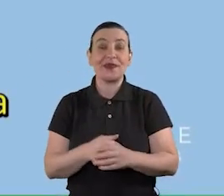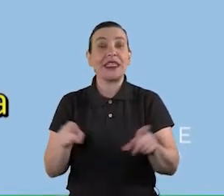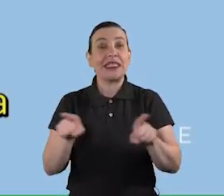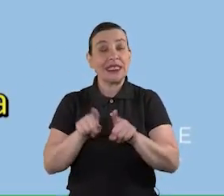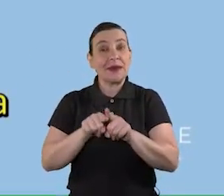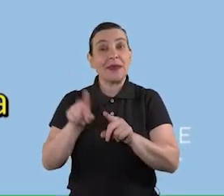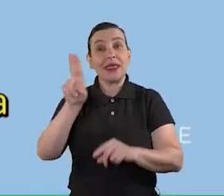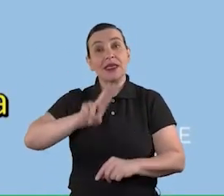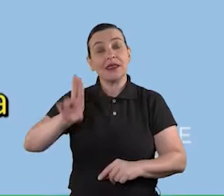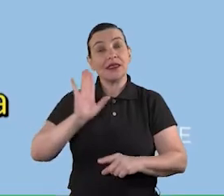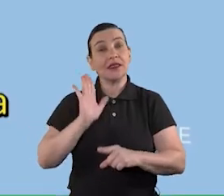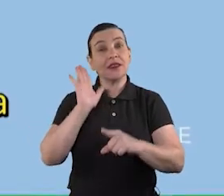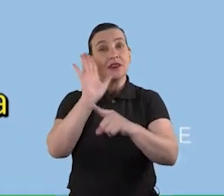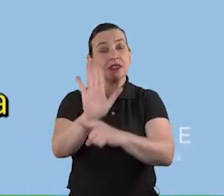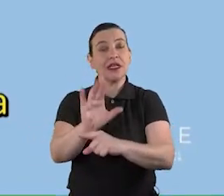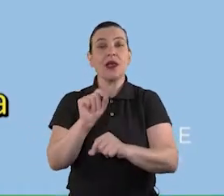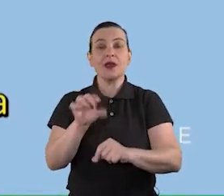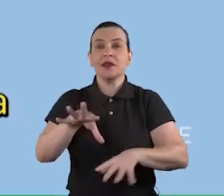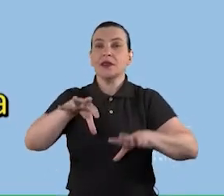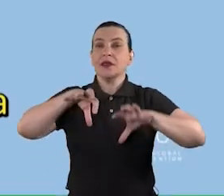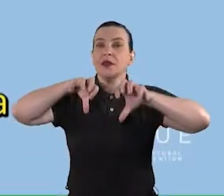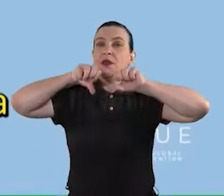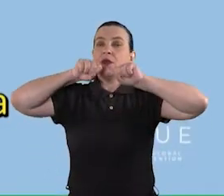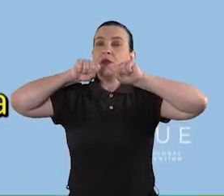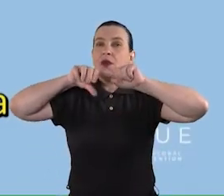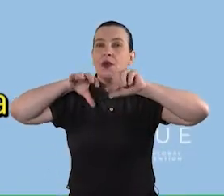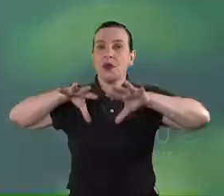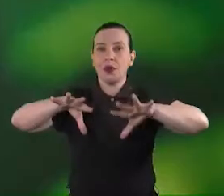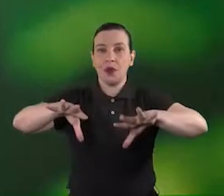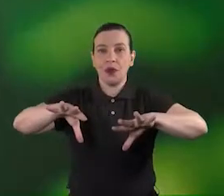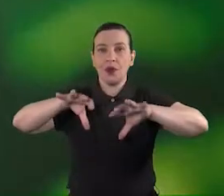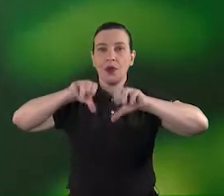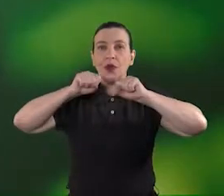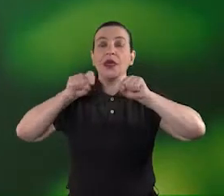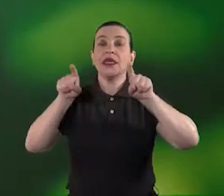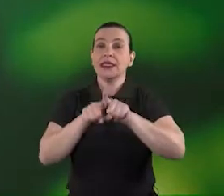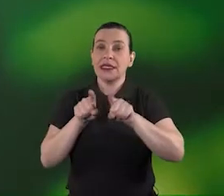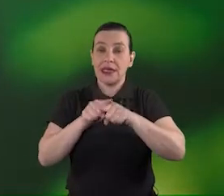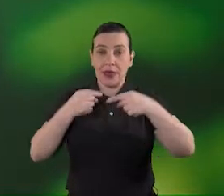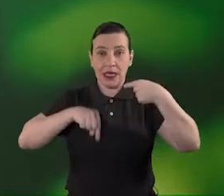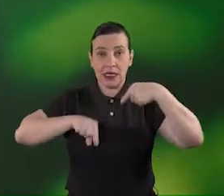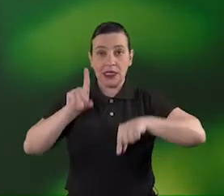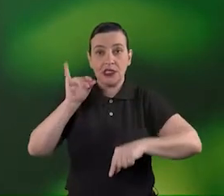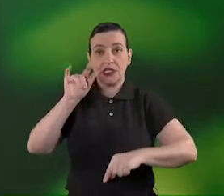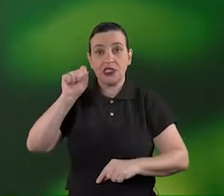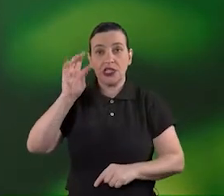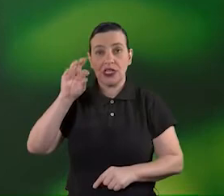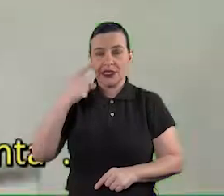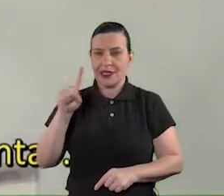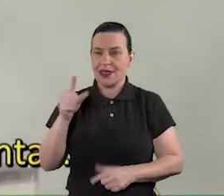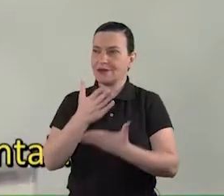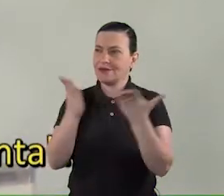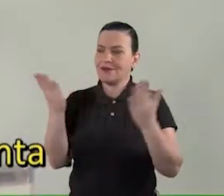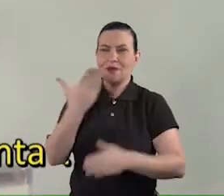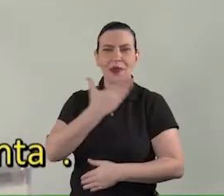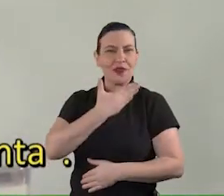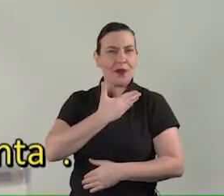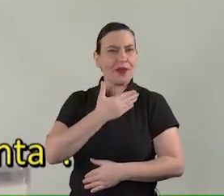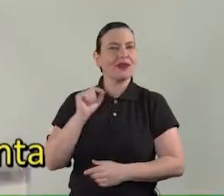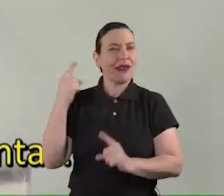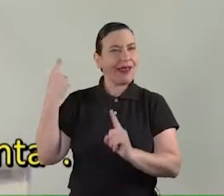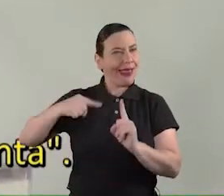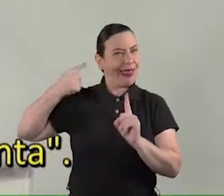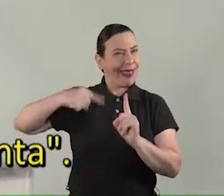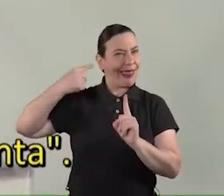usado para auxiliar na atividade respiratória adequada e na digestão por muito tempo todos os meus amigos me provocaram me